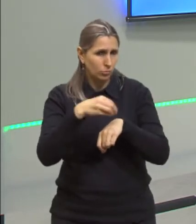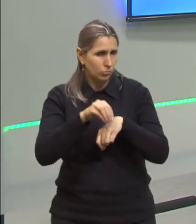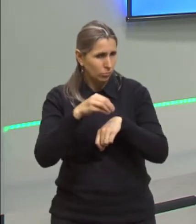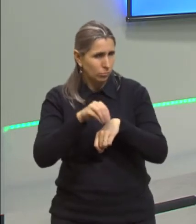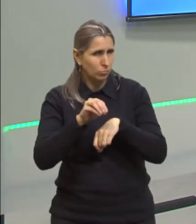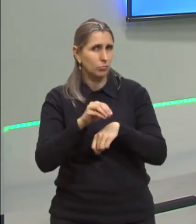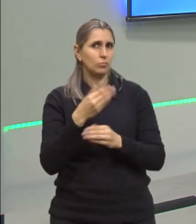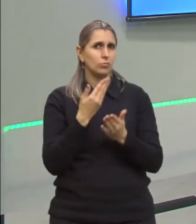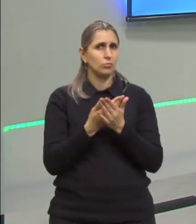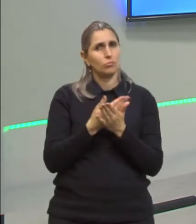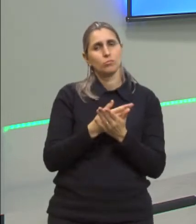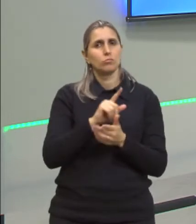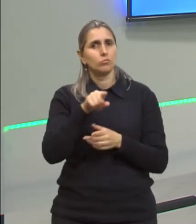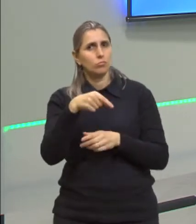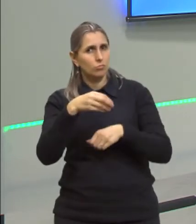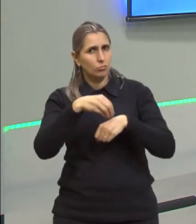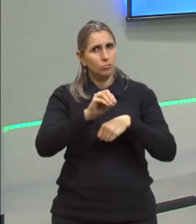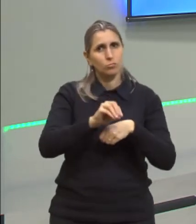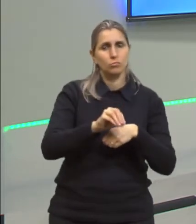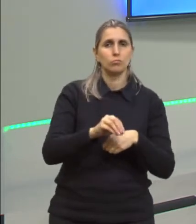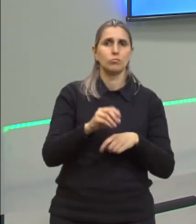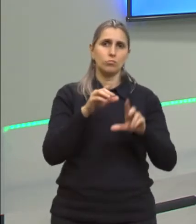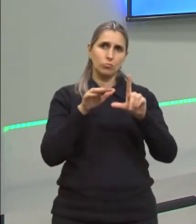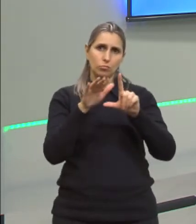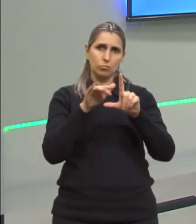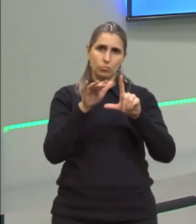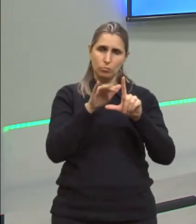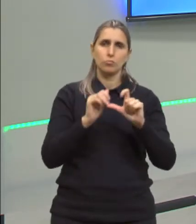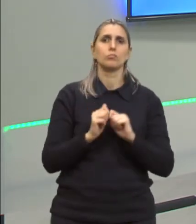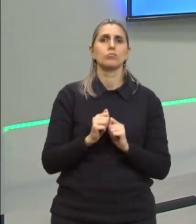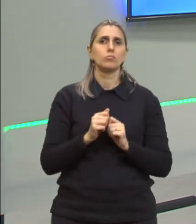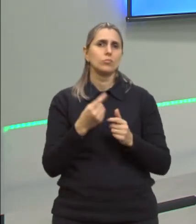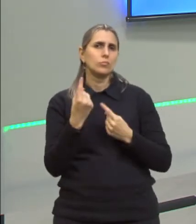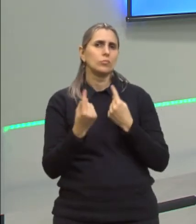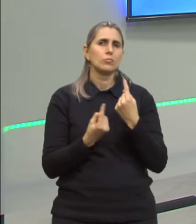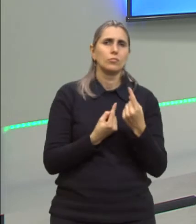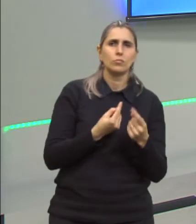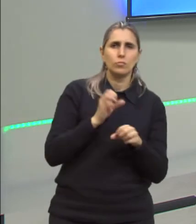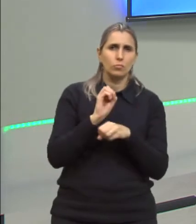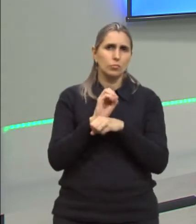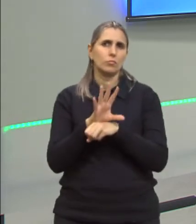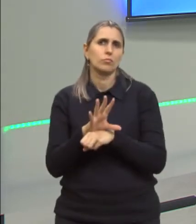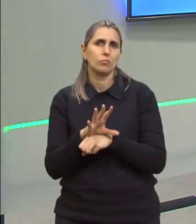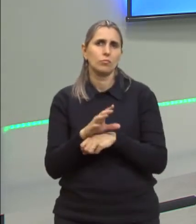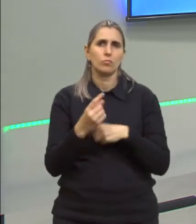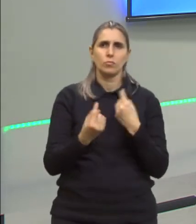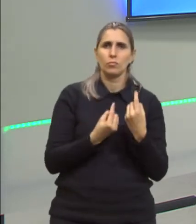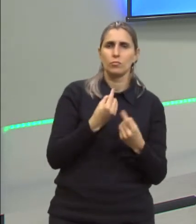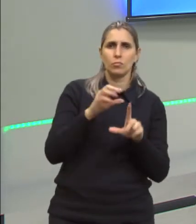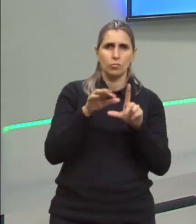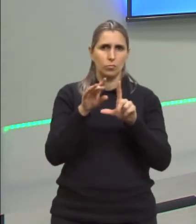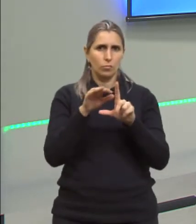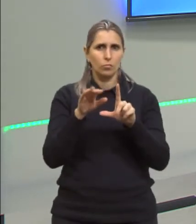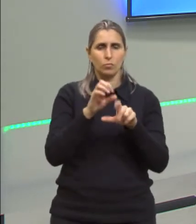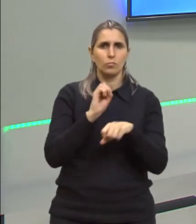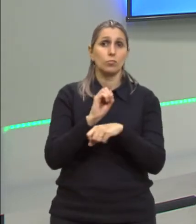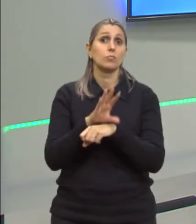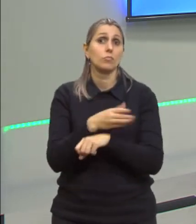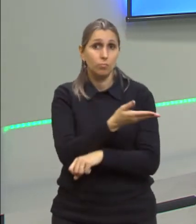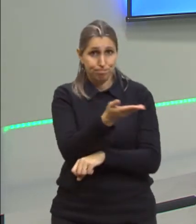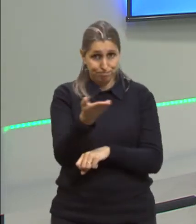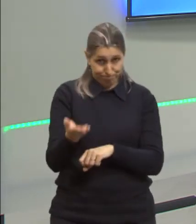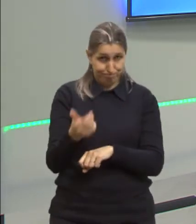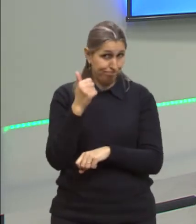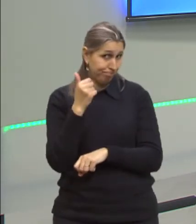e outra sempre aparecem e pipocam alguns slides, alguns QR Codes nos slides para vocês,